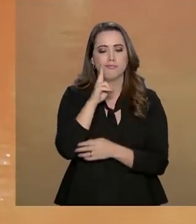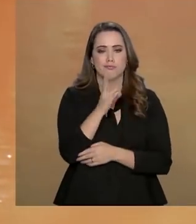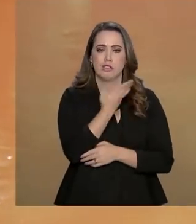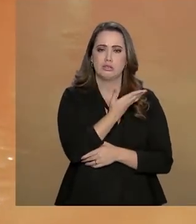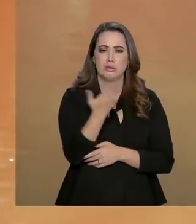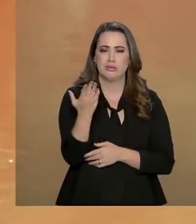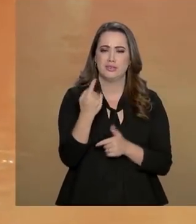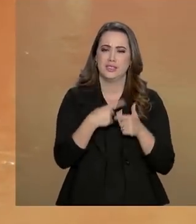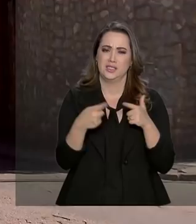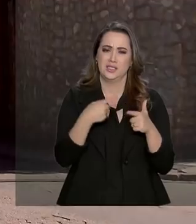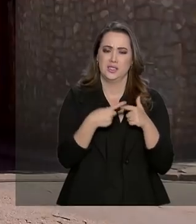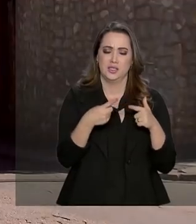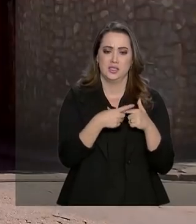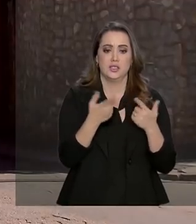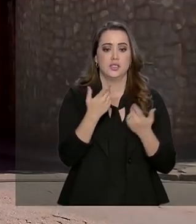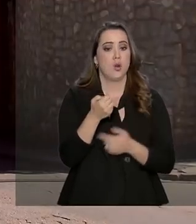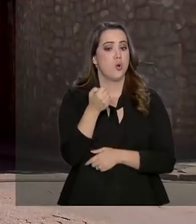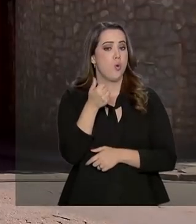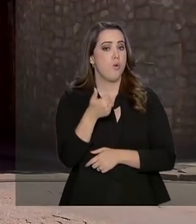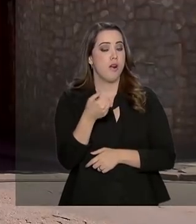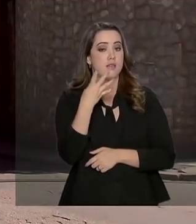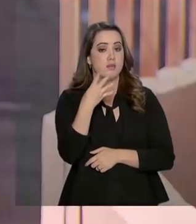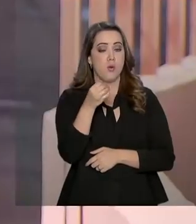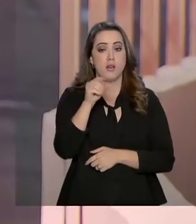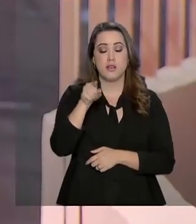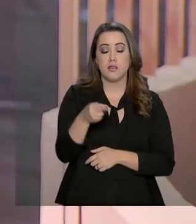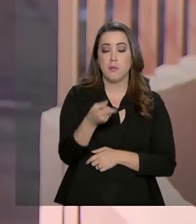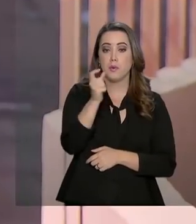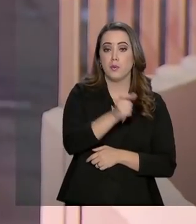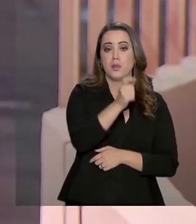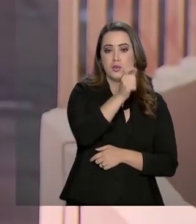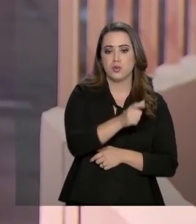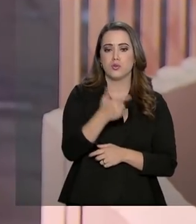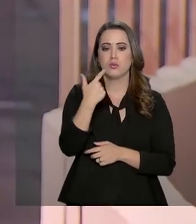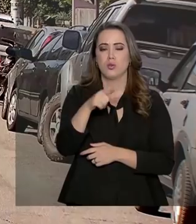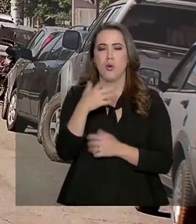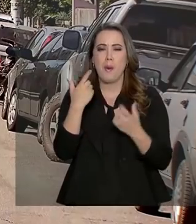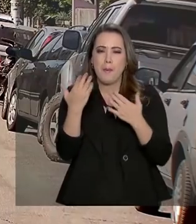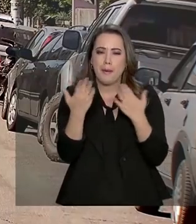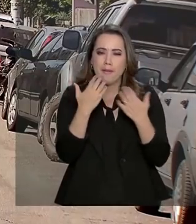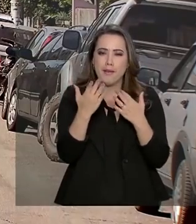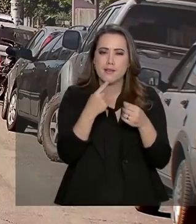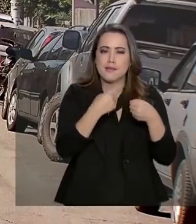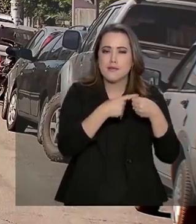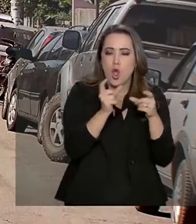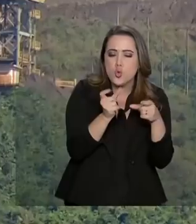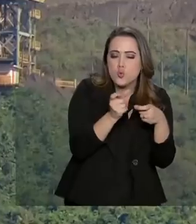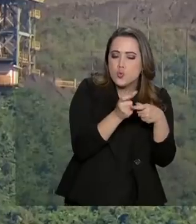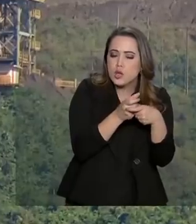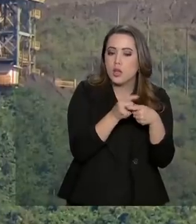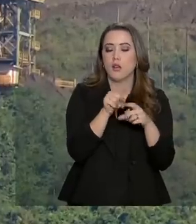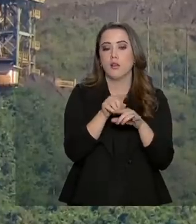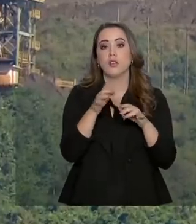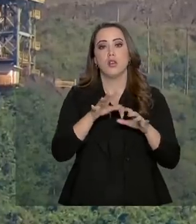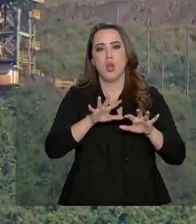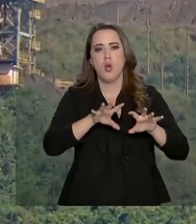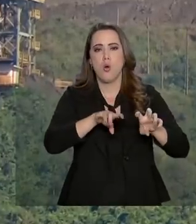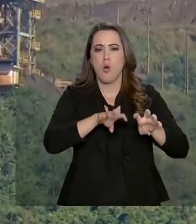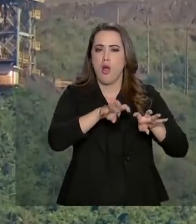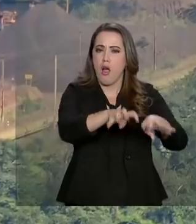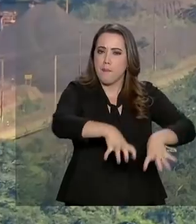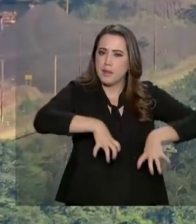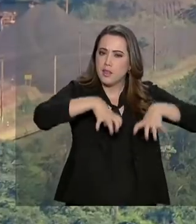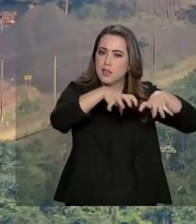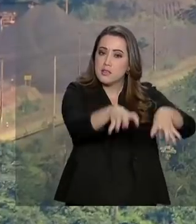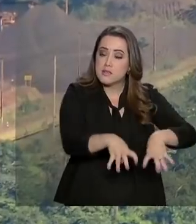marcas da tragédia. Com quase 40 mil habitantes e ares de interior, o município tem na mineração uma das